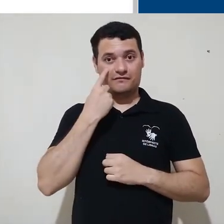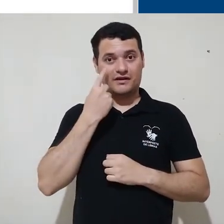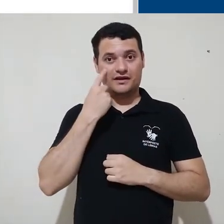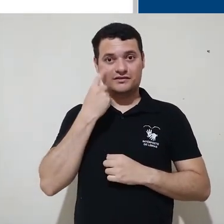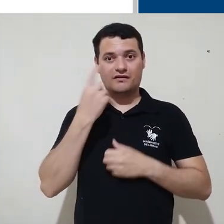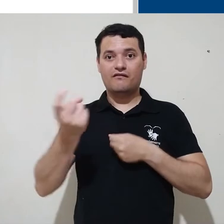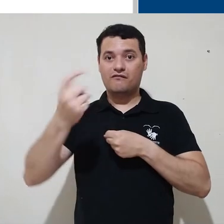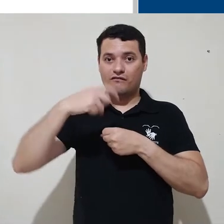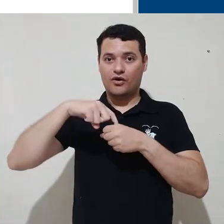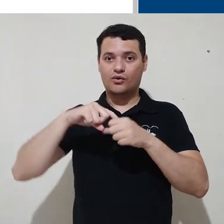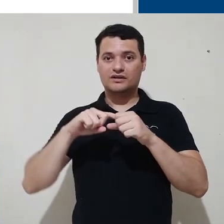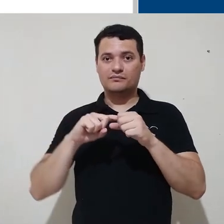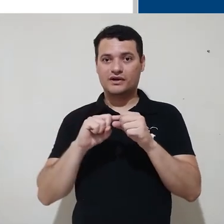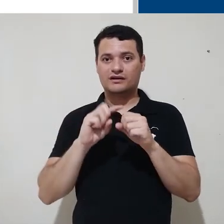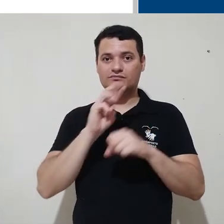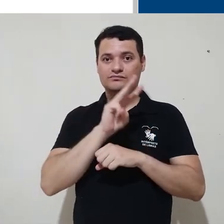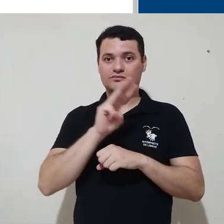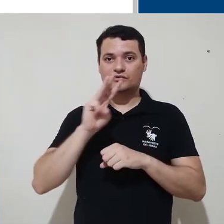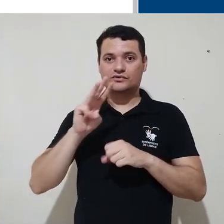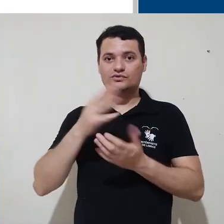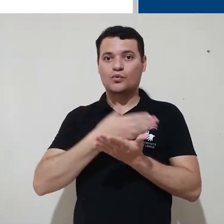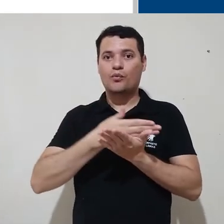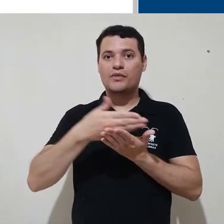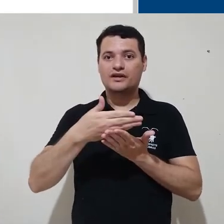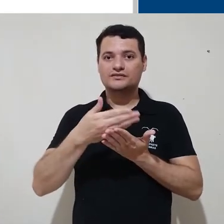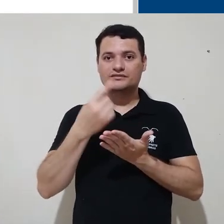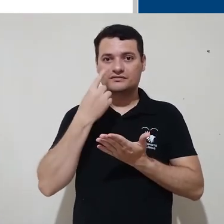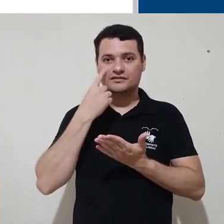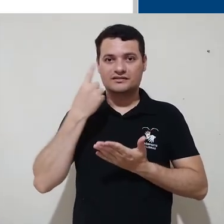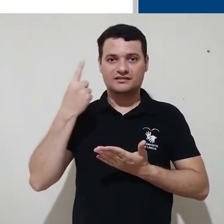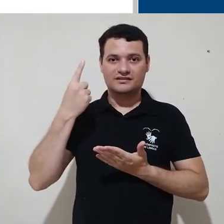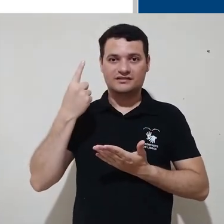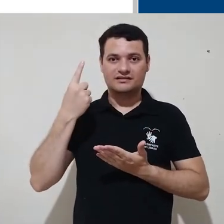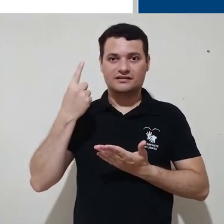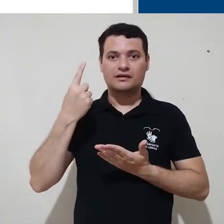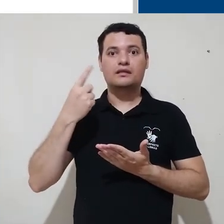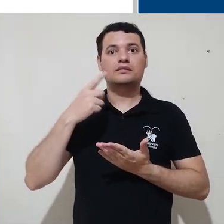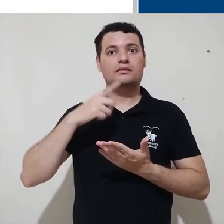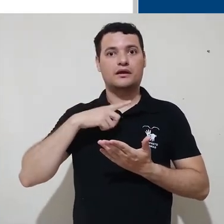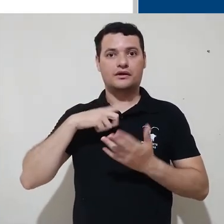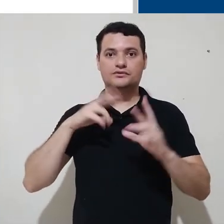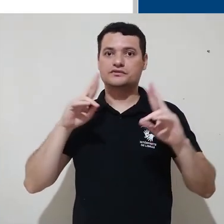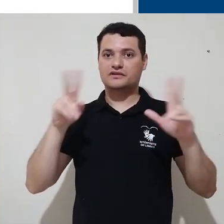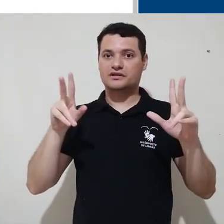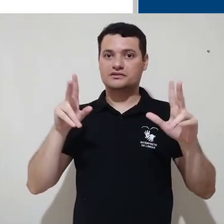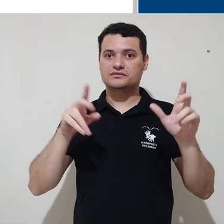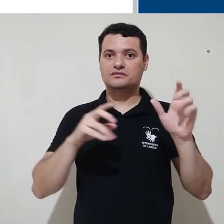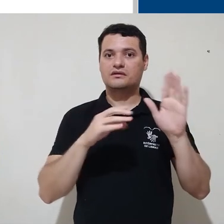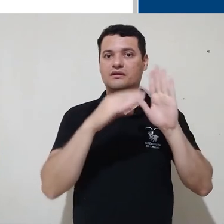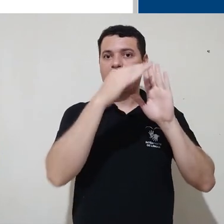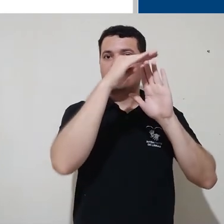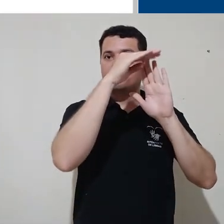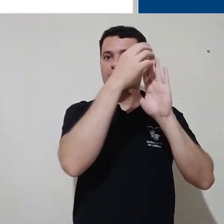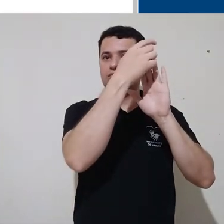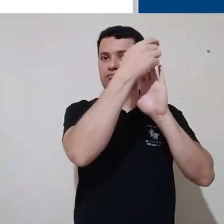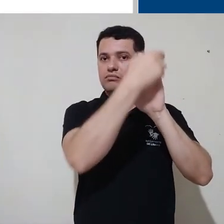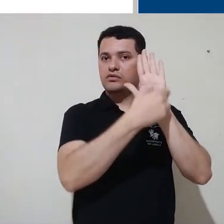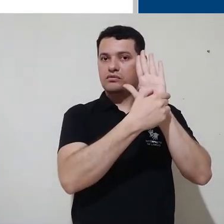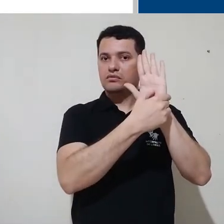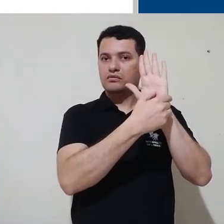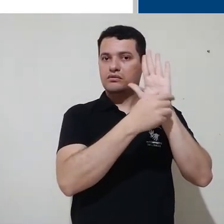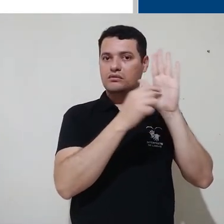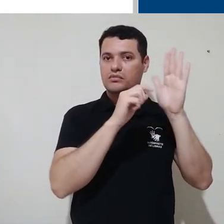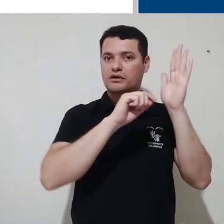Reparem que eu volto para a página inicial da plataforma, mas eu tenho algumas diferenças. Não tenho mais meu painel de login.